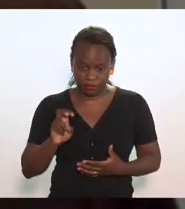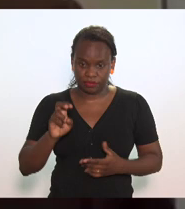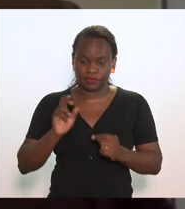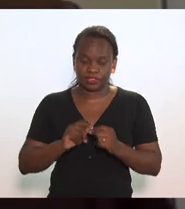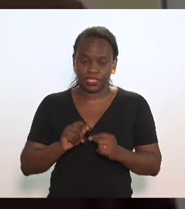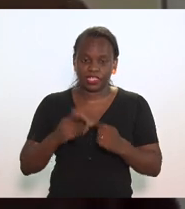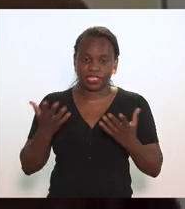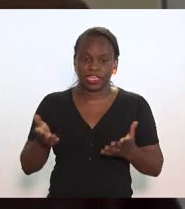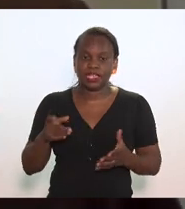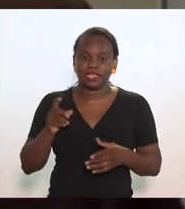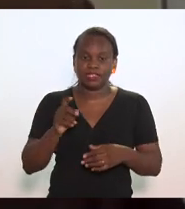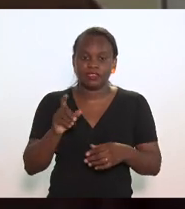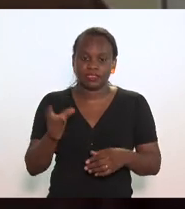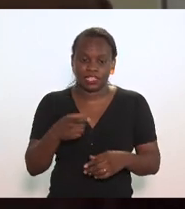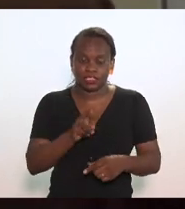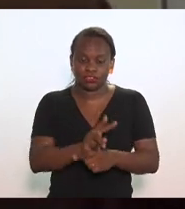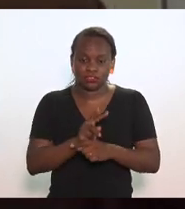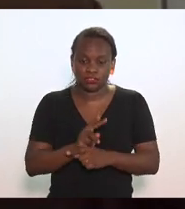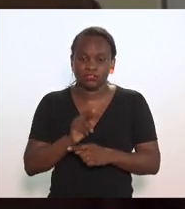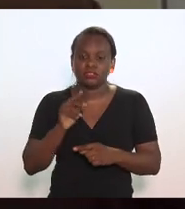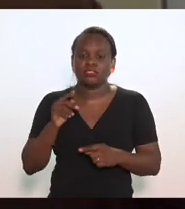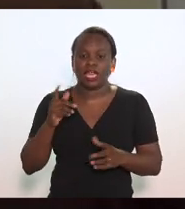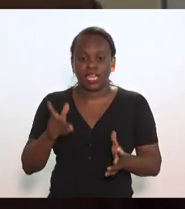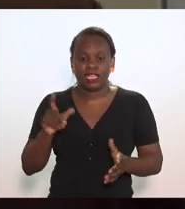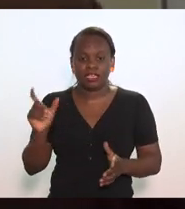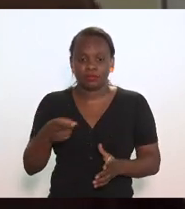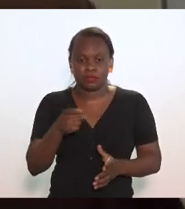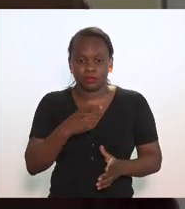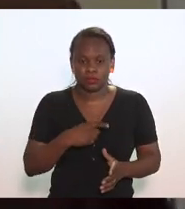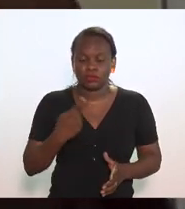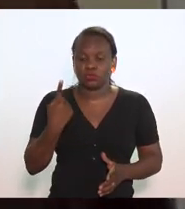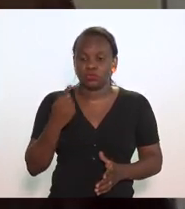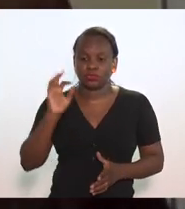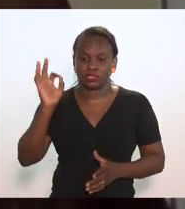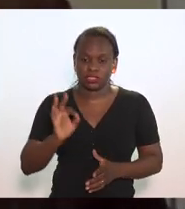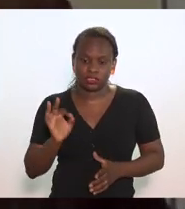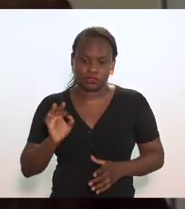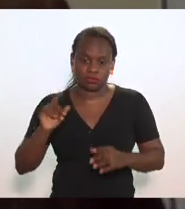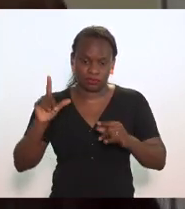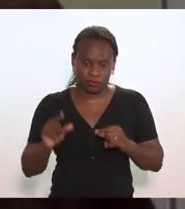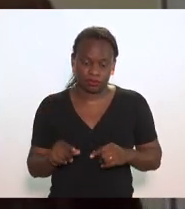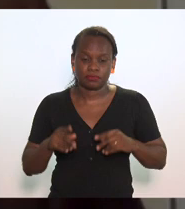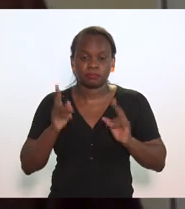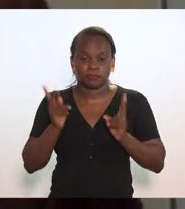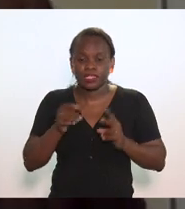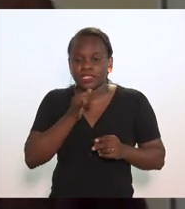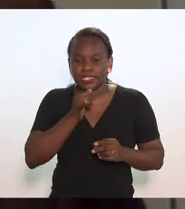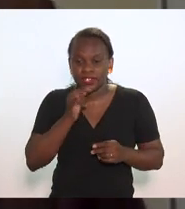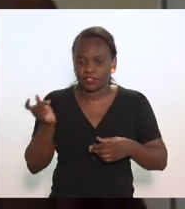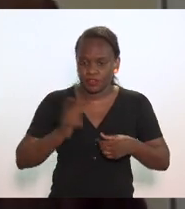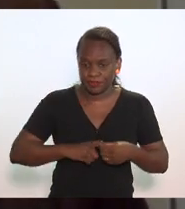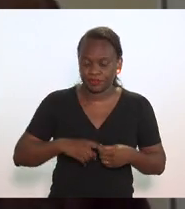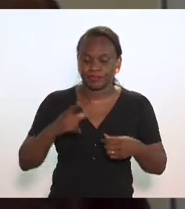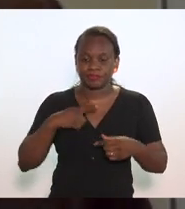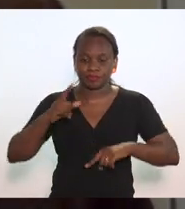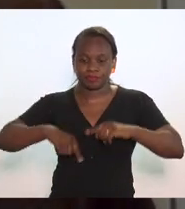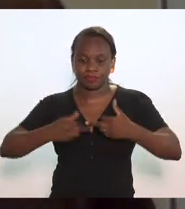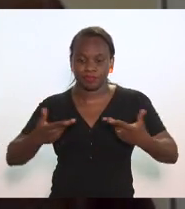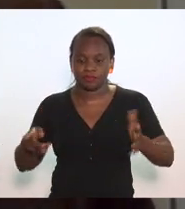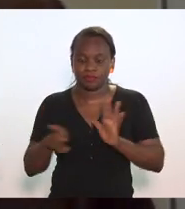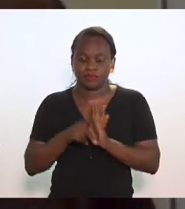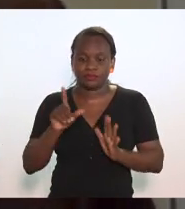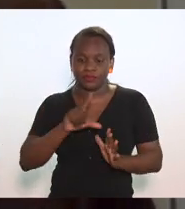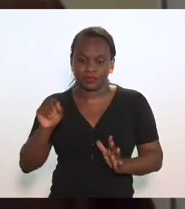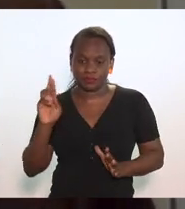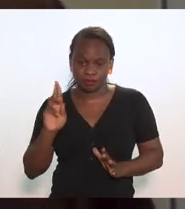é dar crédito presumido de forma que a tributação seja de 1%. Então, voltando naquele mesmo exemplo, quando a gente tem um produto de R$100, a gente